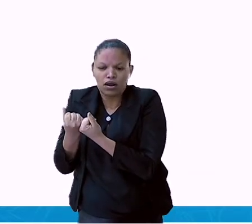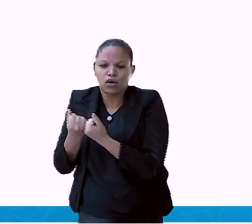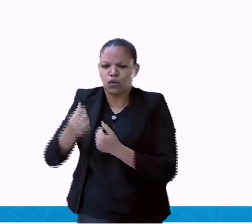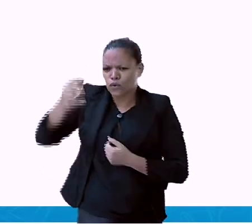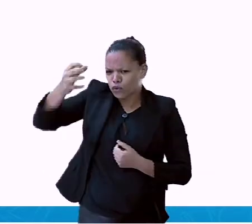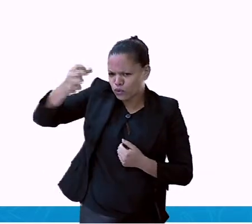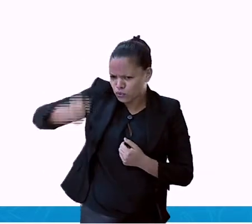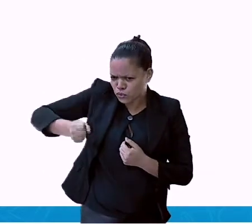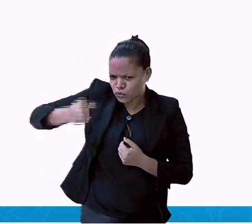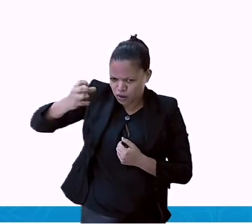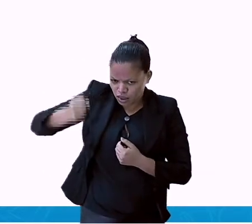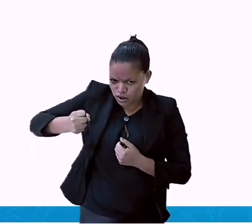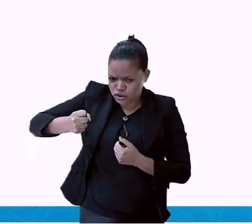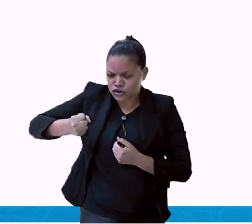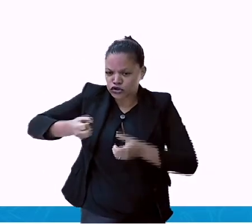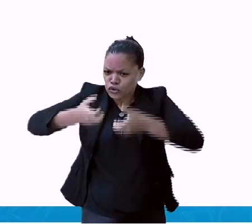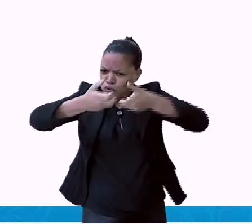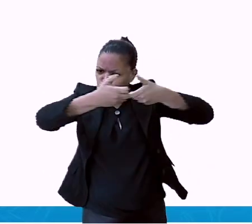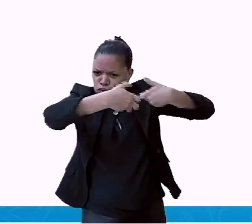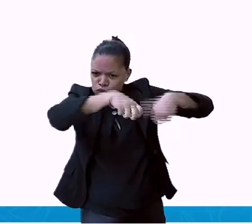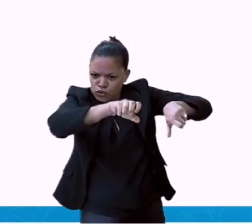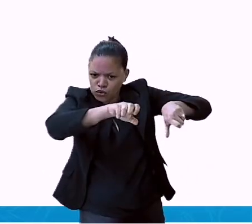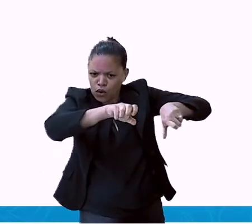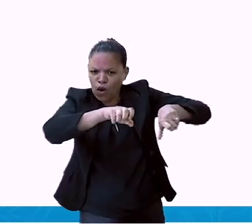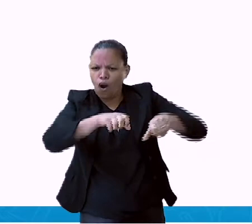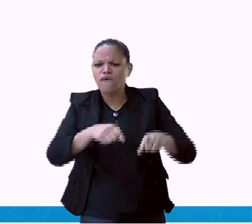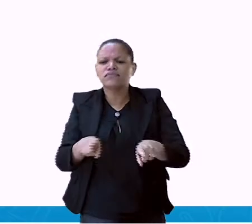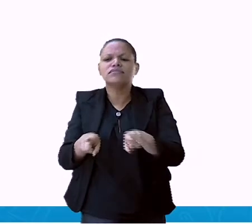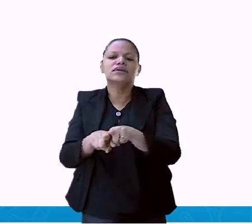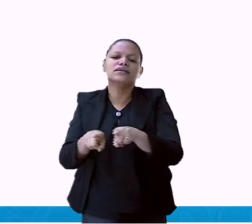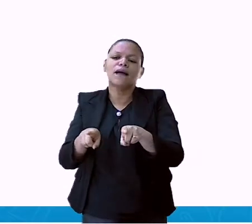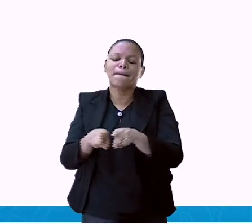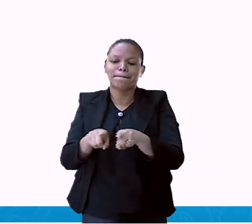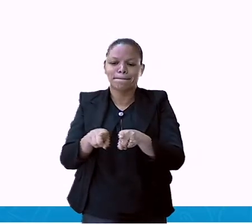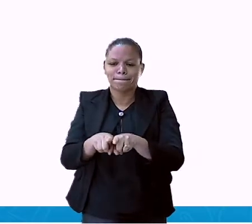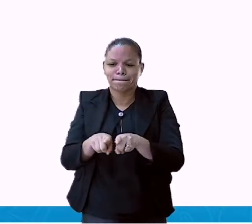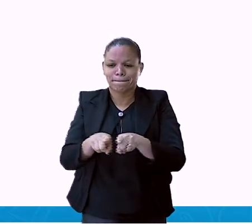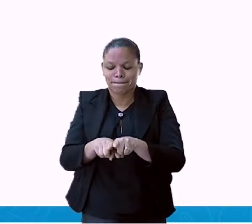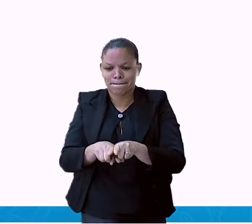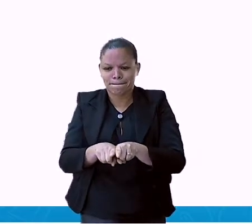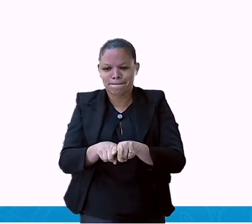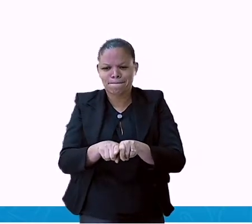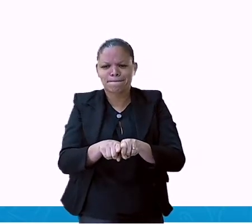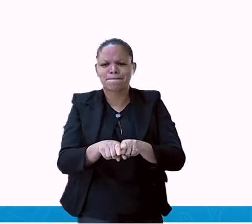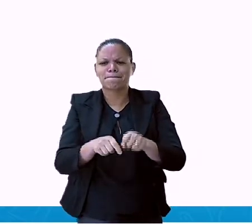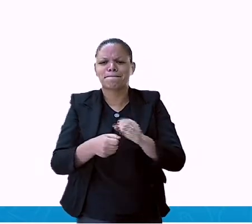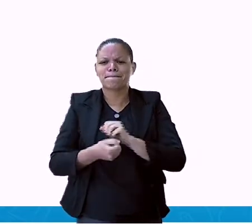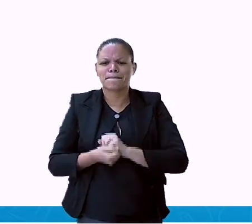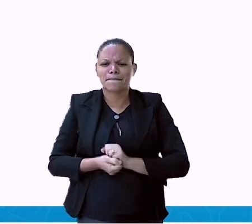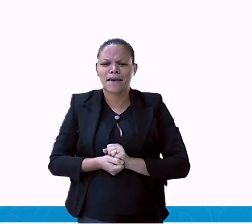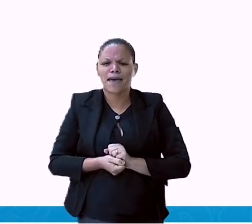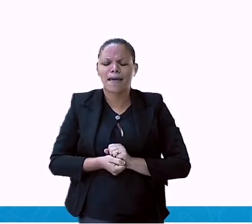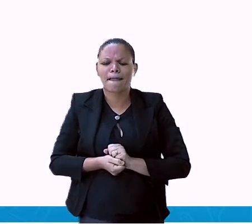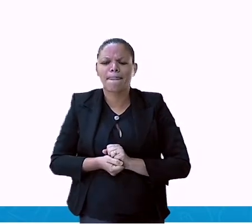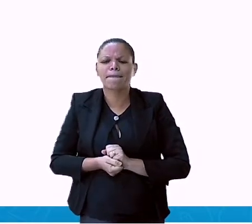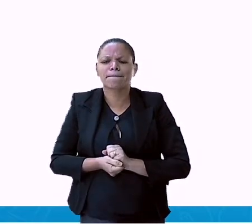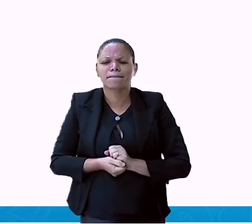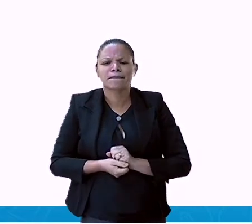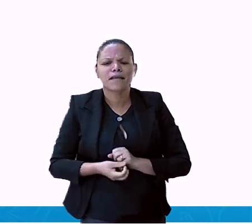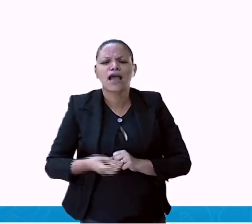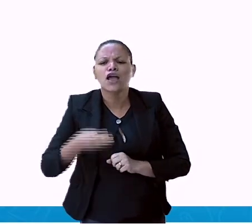tenho o saco de açúcar, que custa R$ 12,00. Então, a tabela simples vai te mostrar